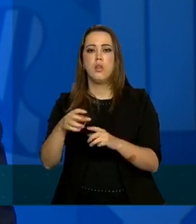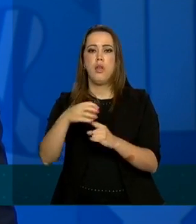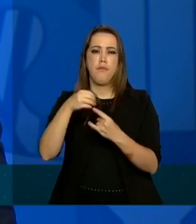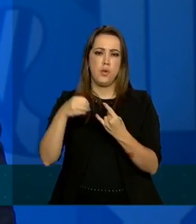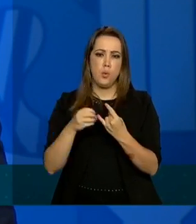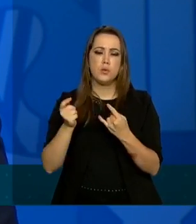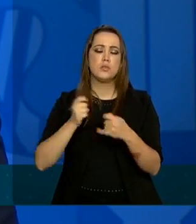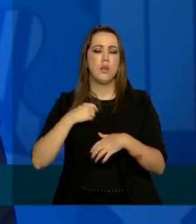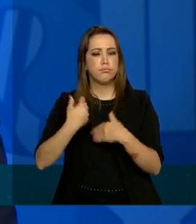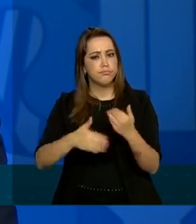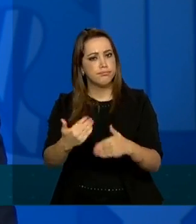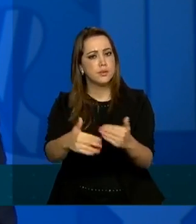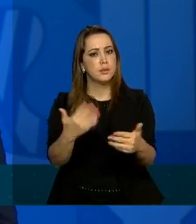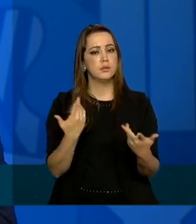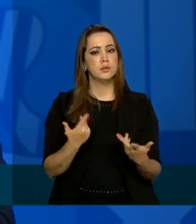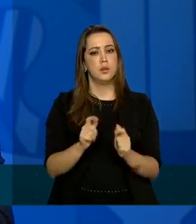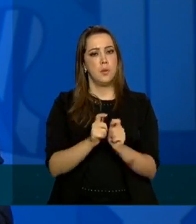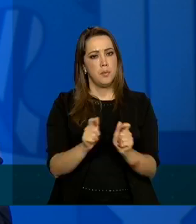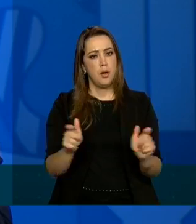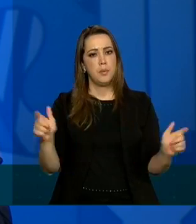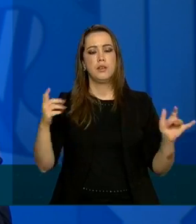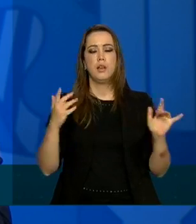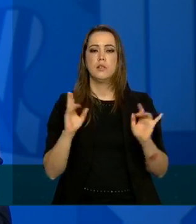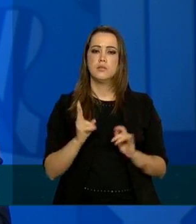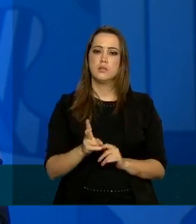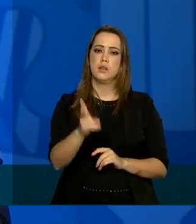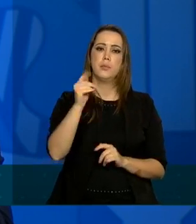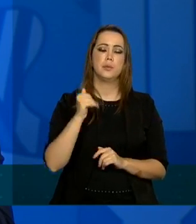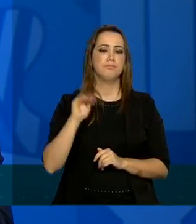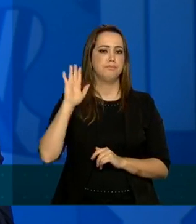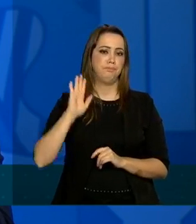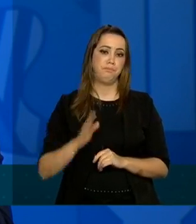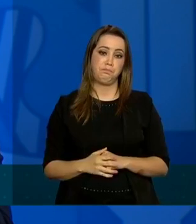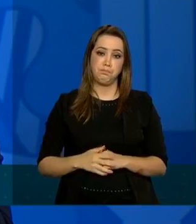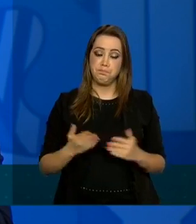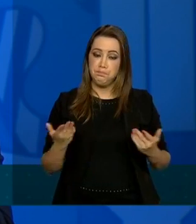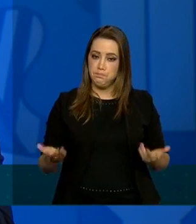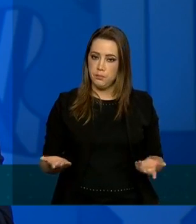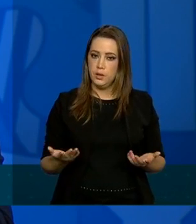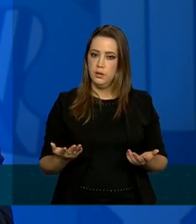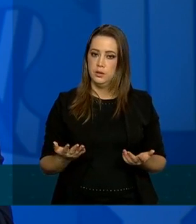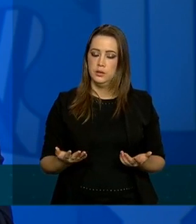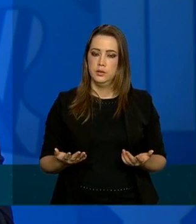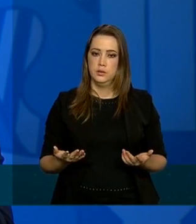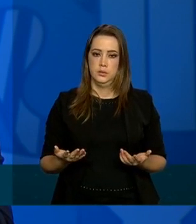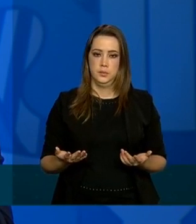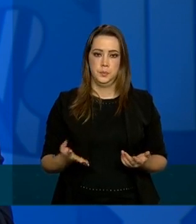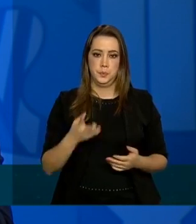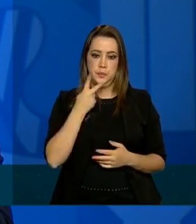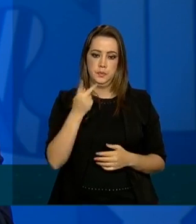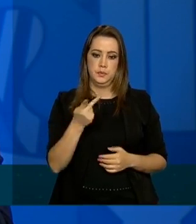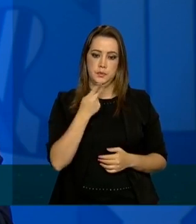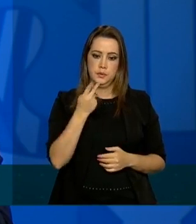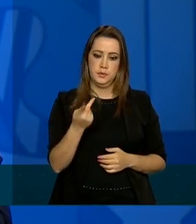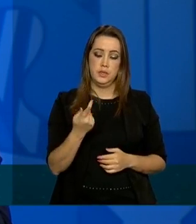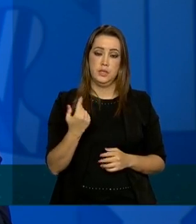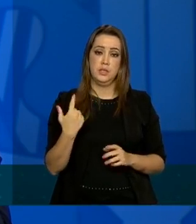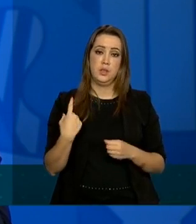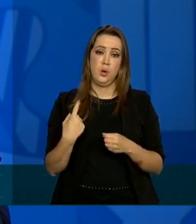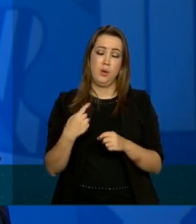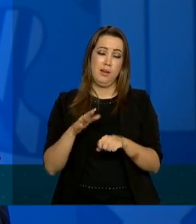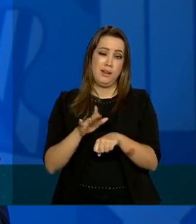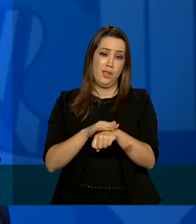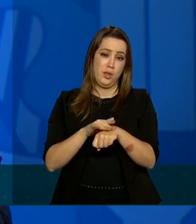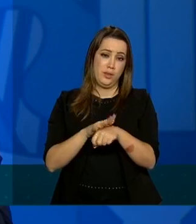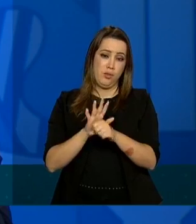uma capacidade de processamento e isso tem ampliado cada vez mais em relação a interiorização